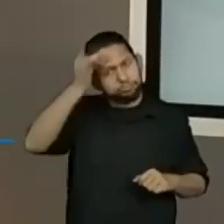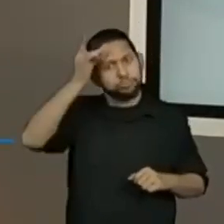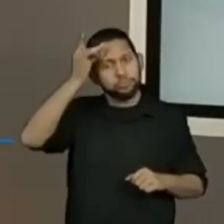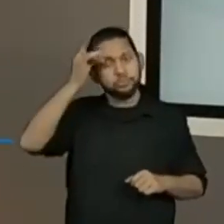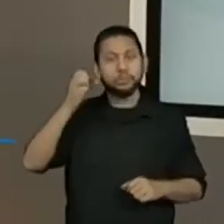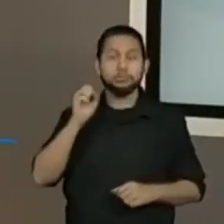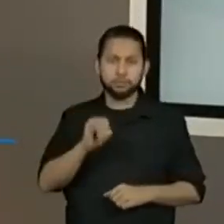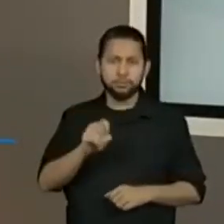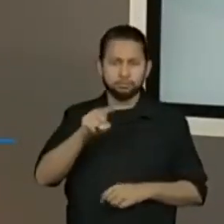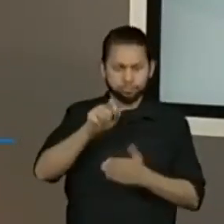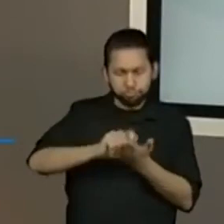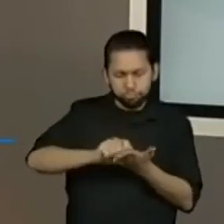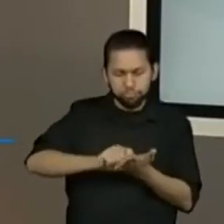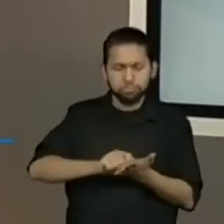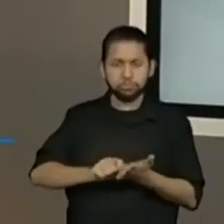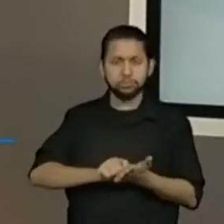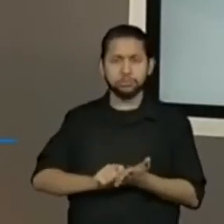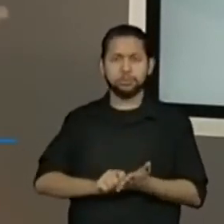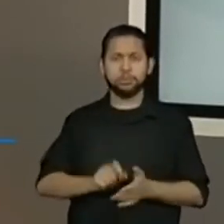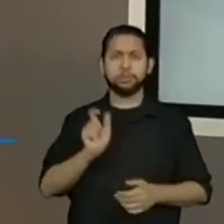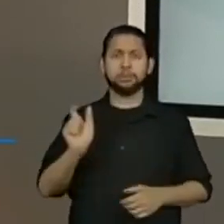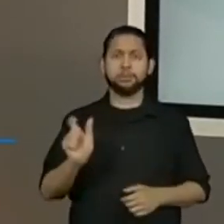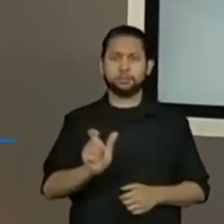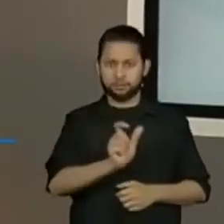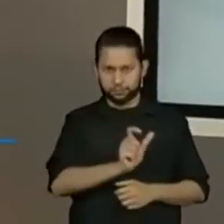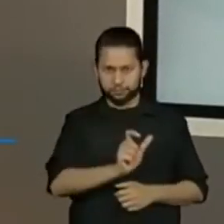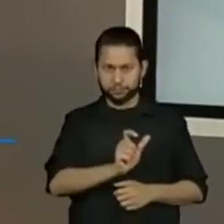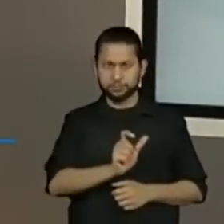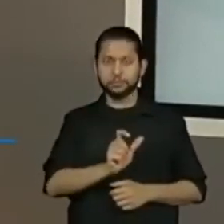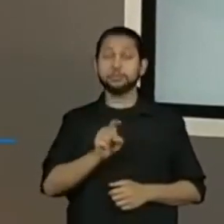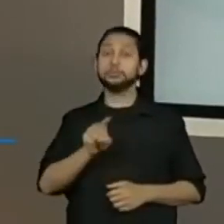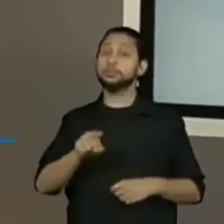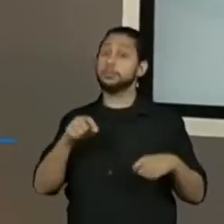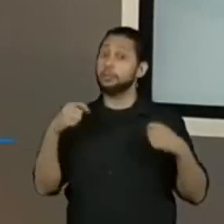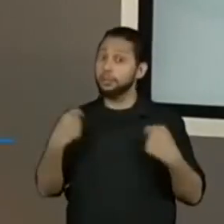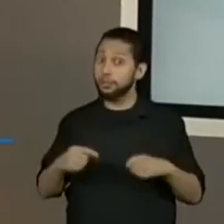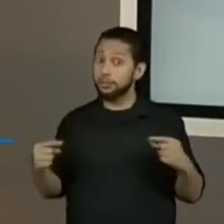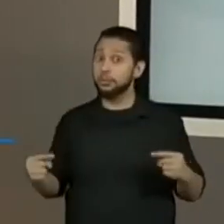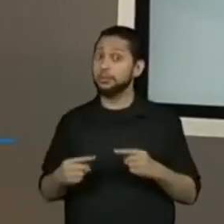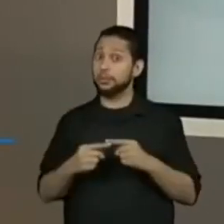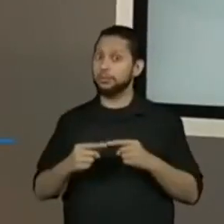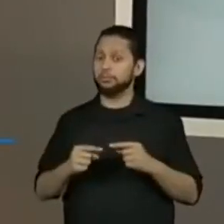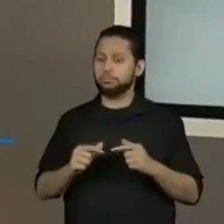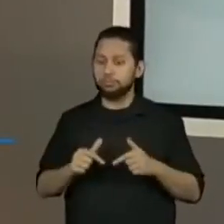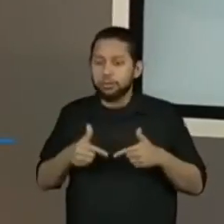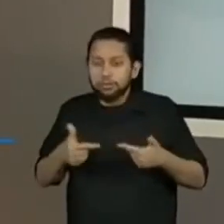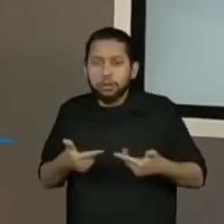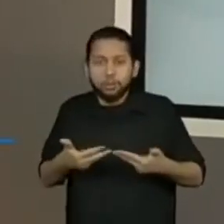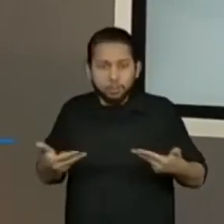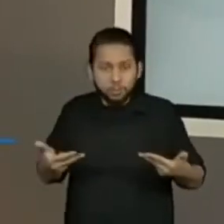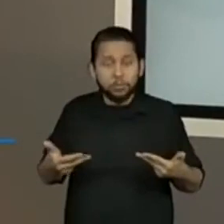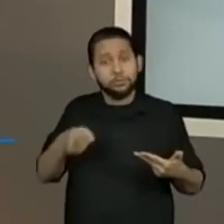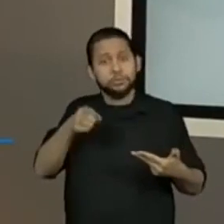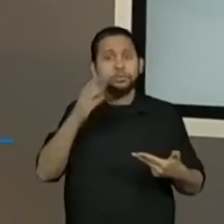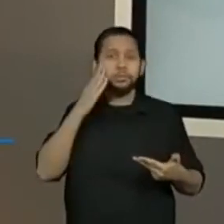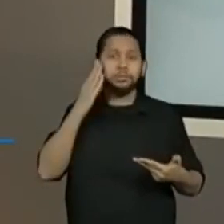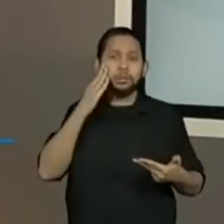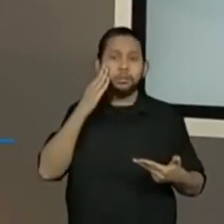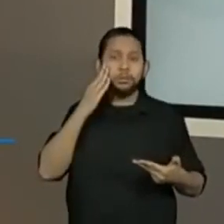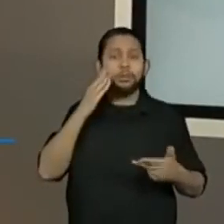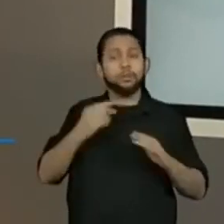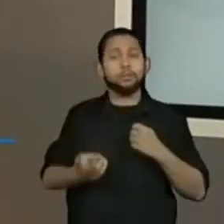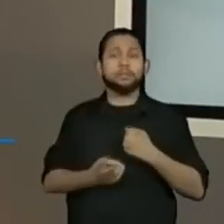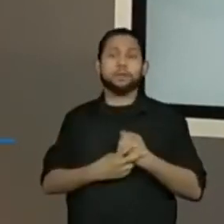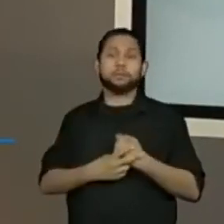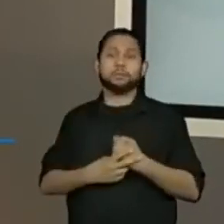forem escrever uma palavra, essa palavra for indicar uma ação. Então, você já sabe que você está escrevendo um